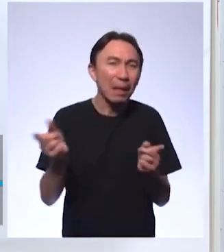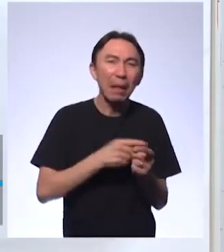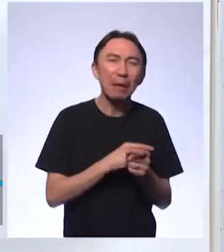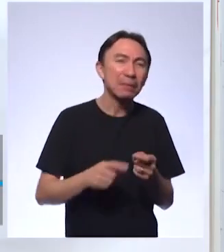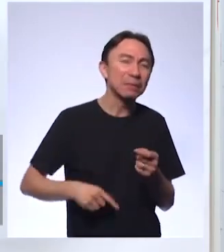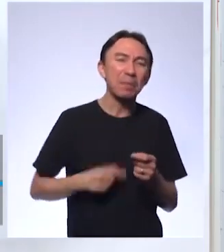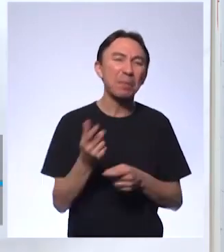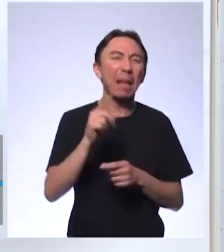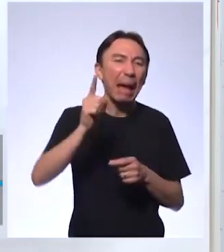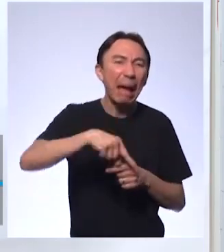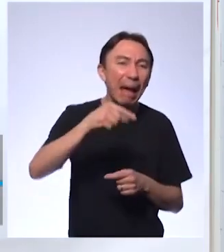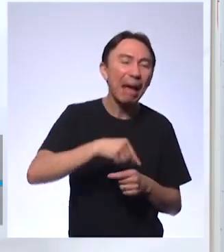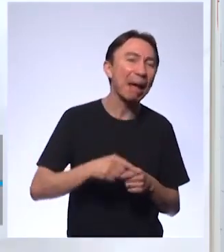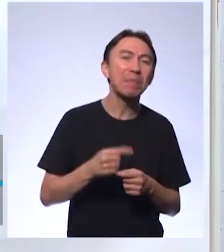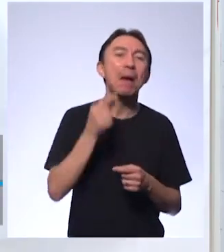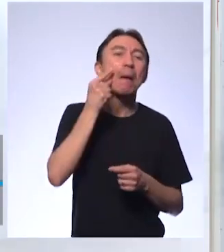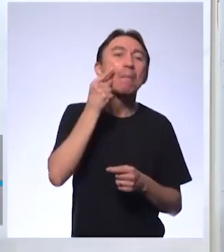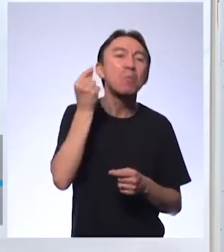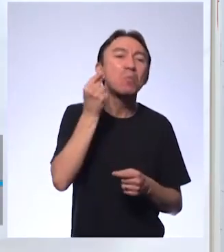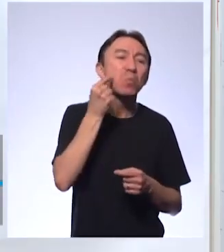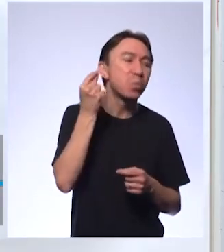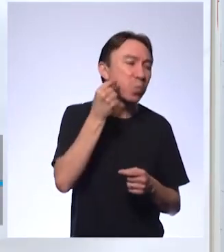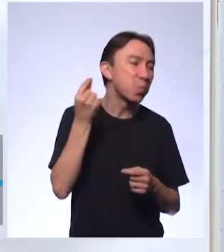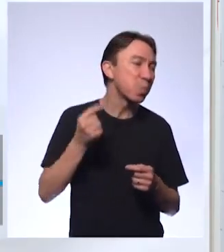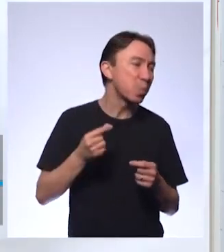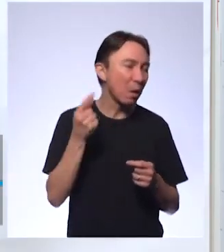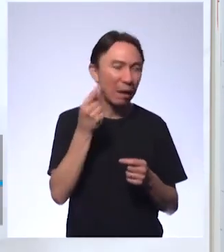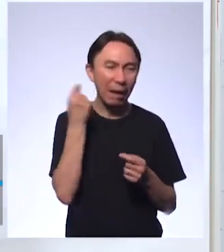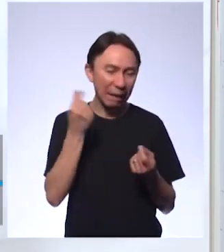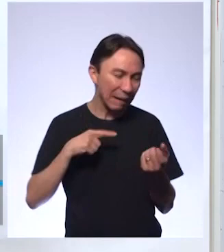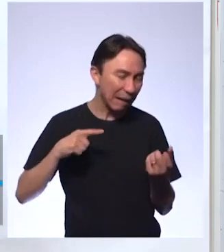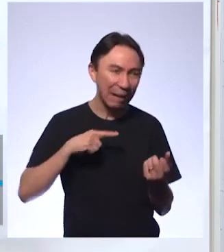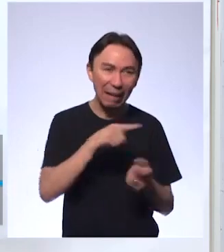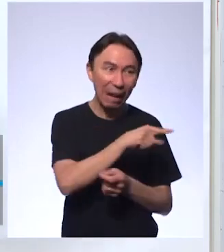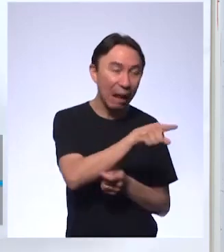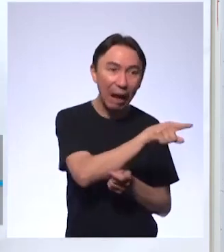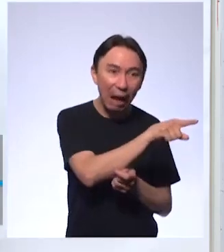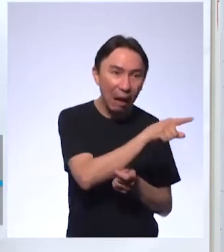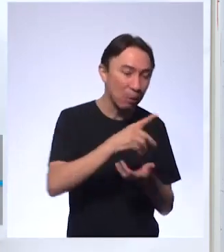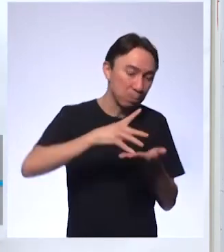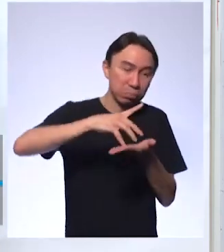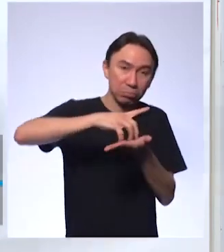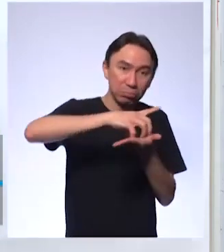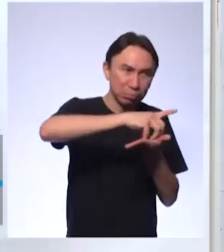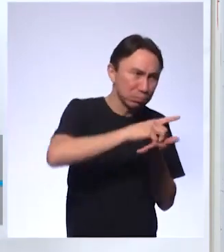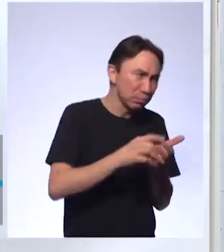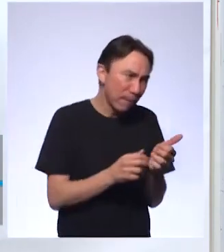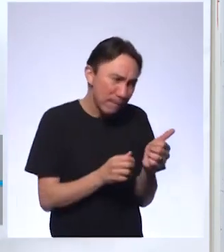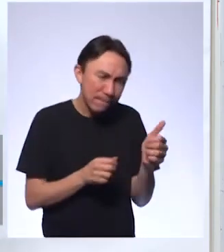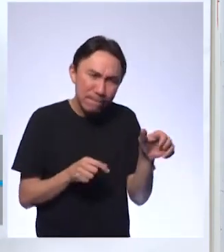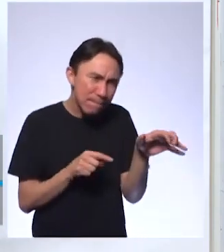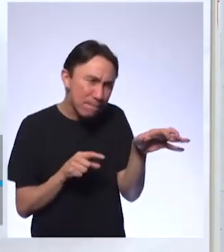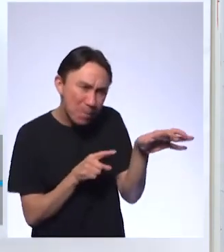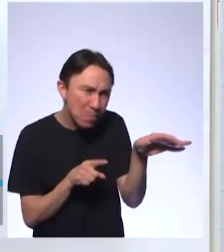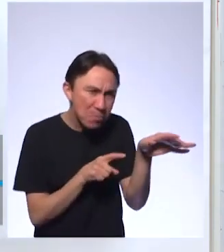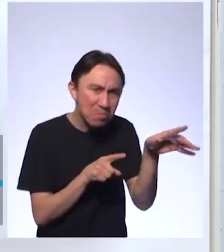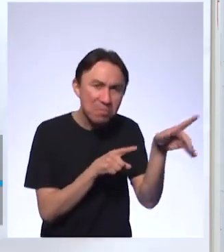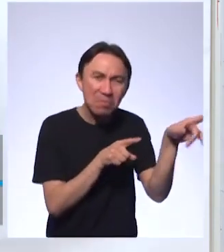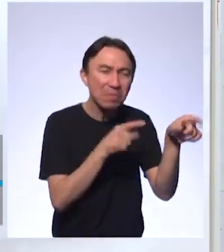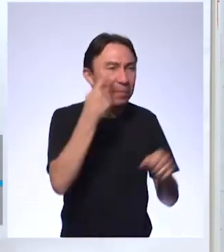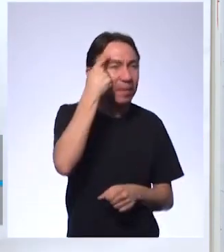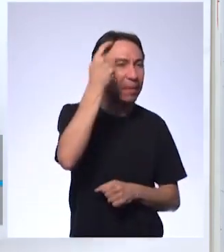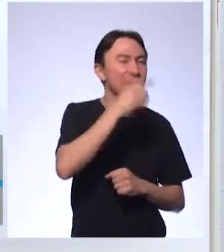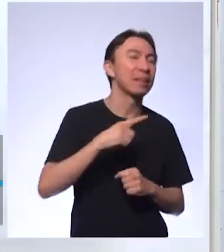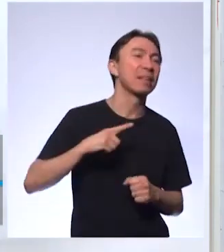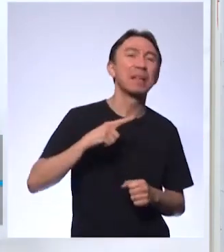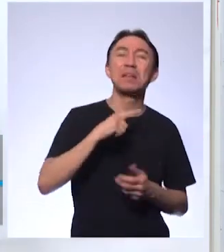esquilos, eram animais pequenos. Eles viviam a sombra mesmo dos dinossauros. Você vai ter preguiça gigante, vai ter a